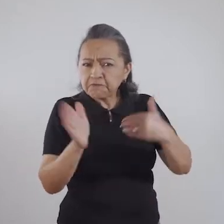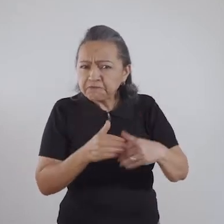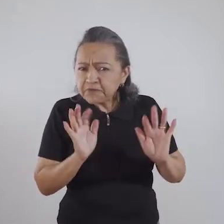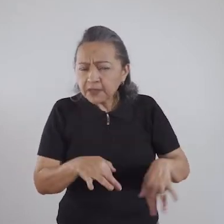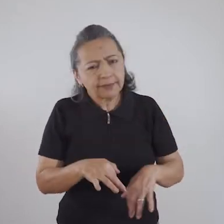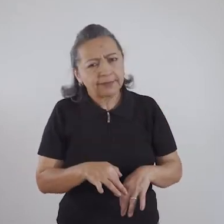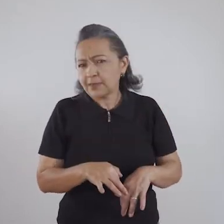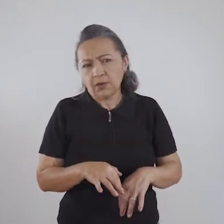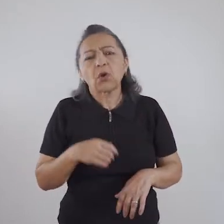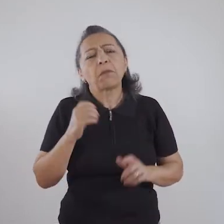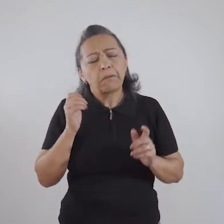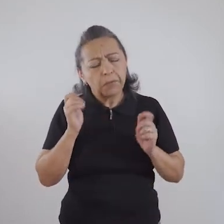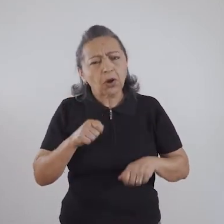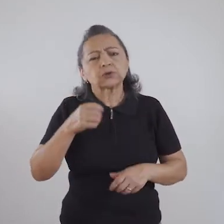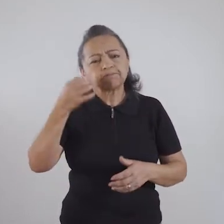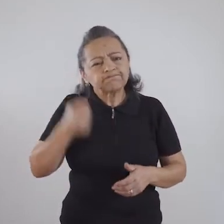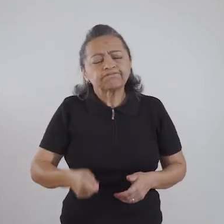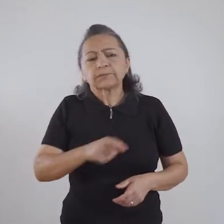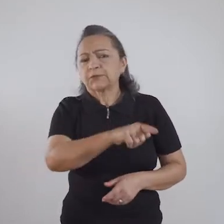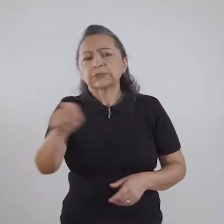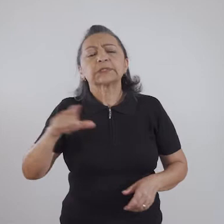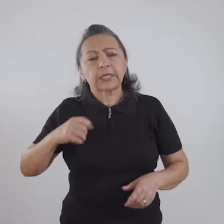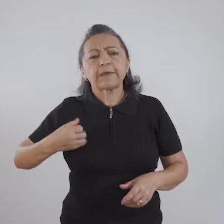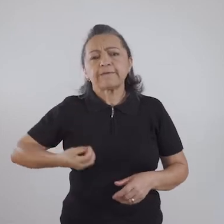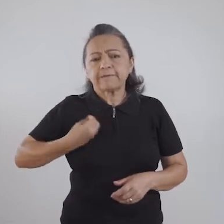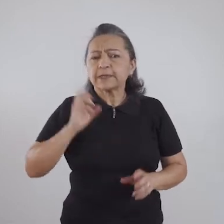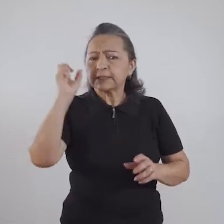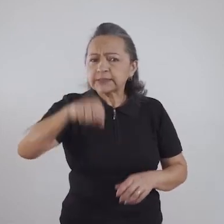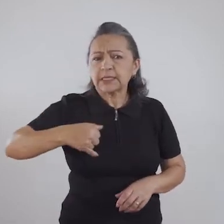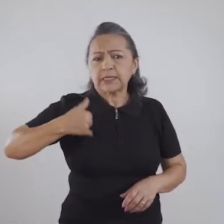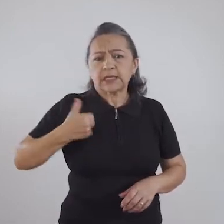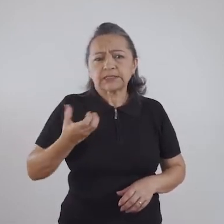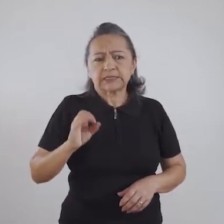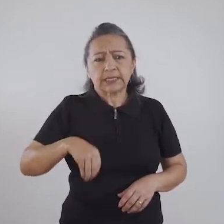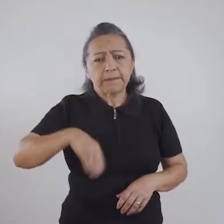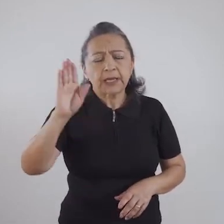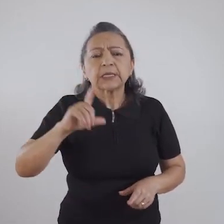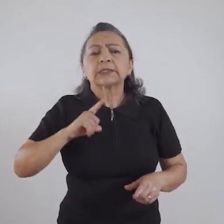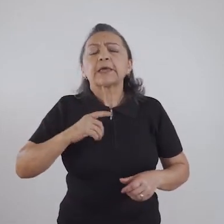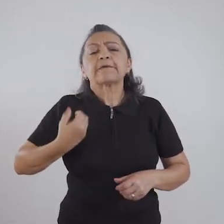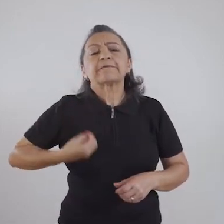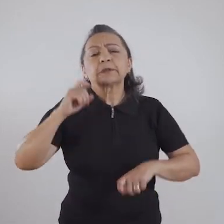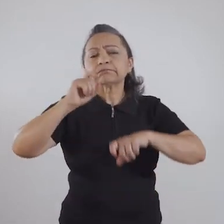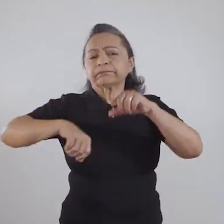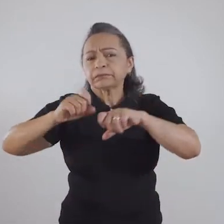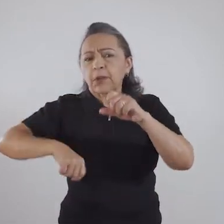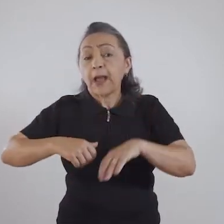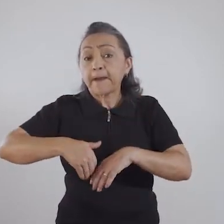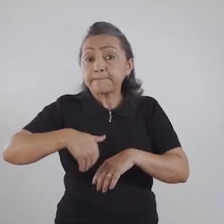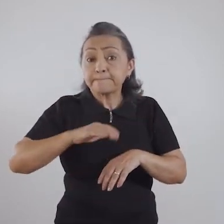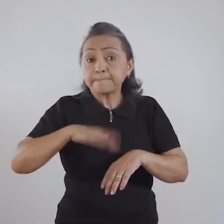Eu posso afirmar para vocês, existe vida após os 60 anos, existe vida sexual após os 60 anos e